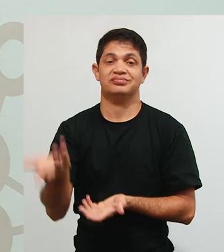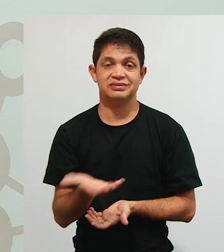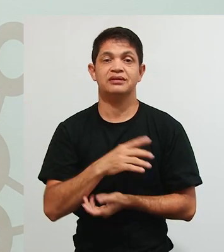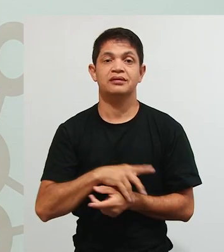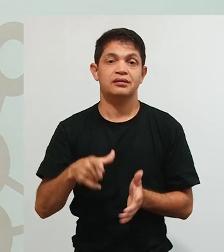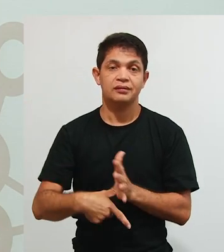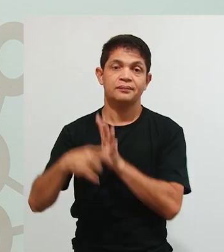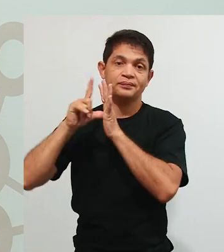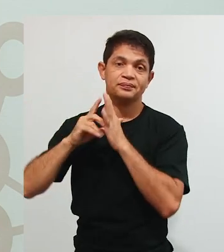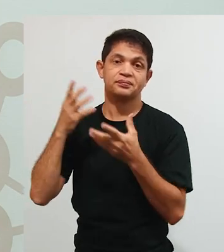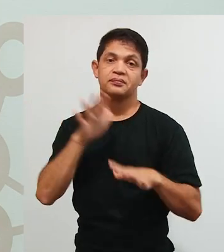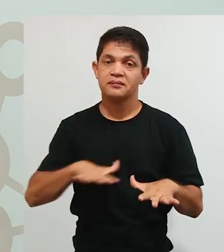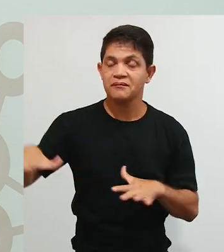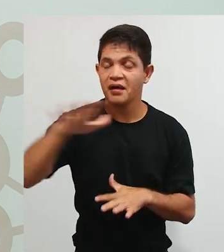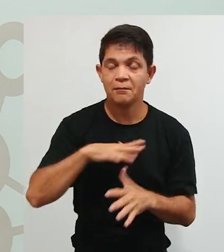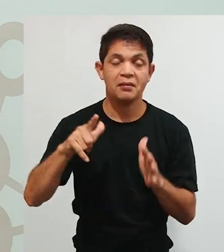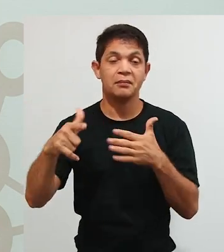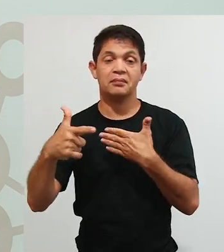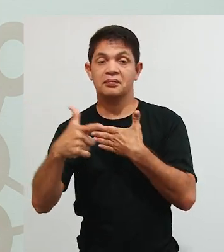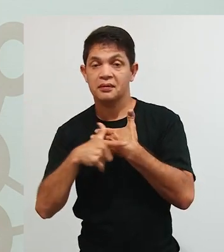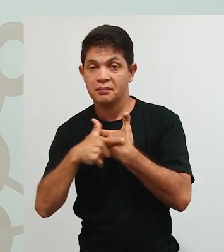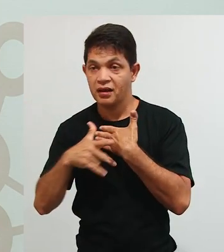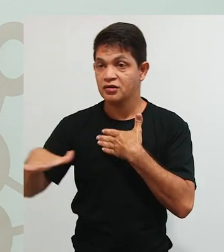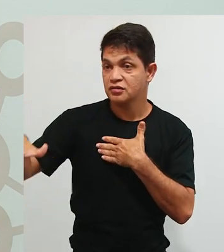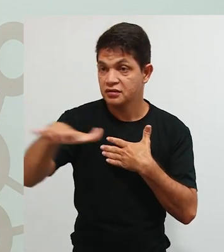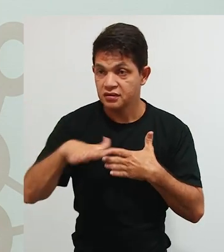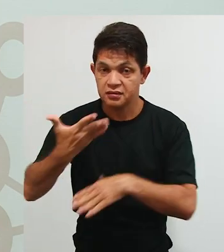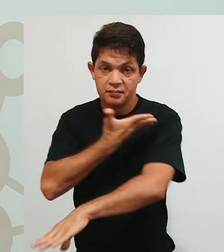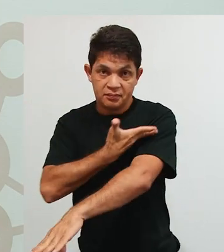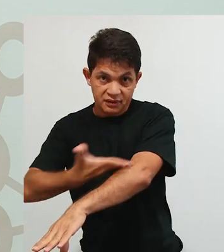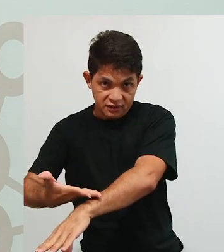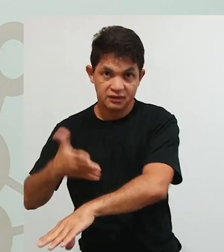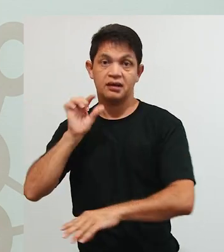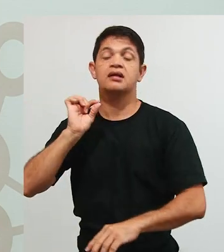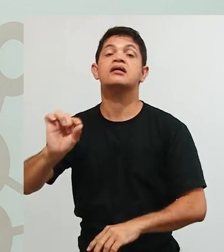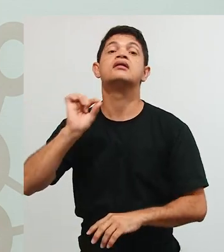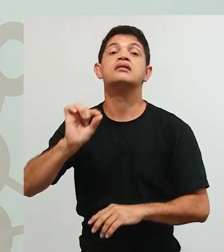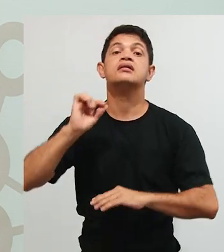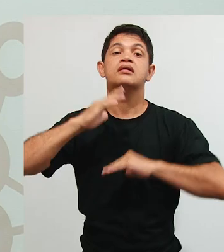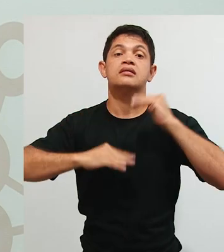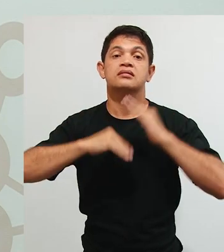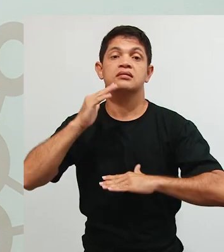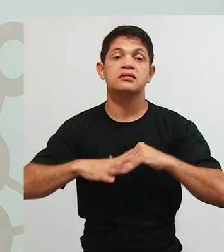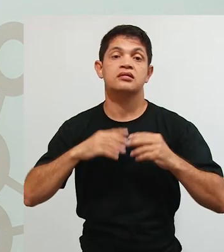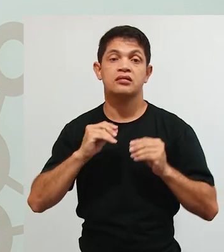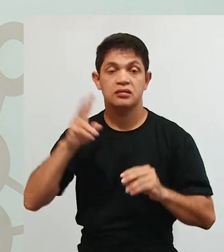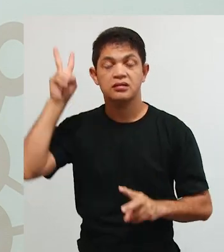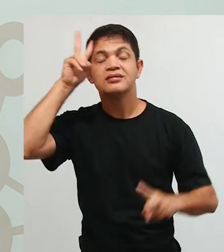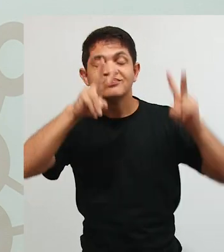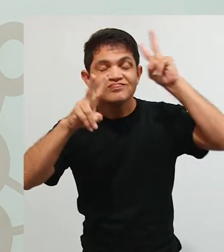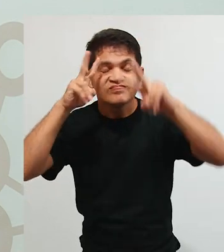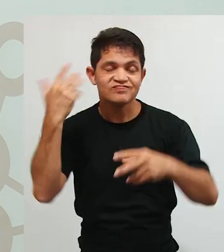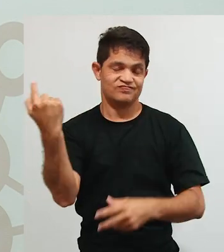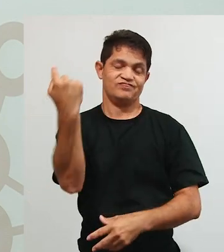uma página em branco como os ambientalistas pensaram. Nós temos já uma história, uma relação,